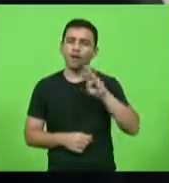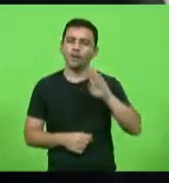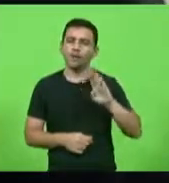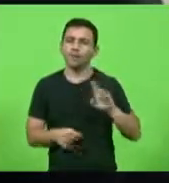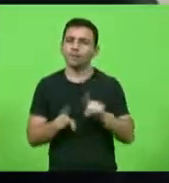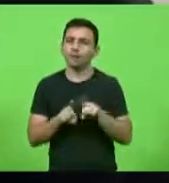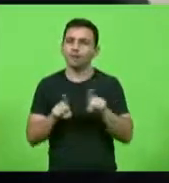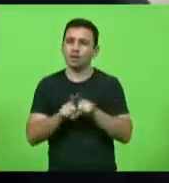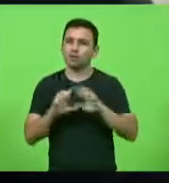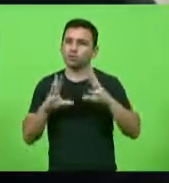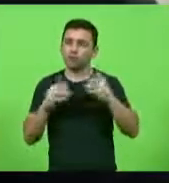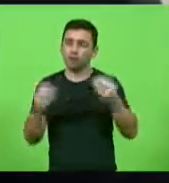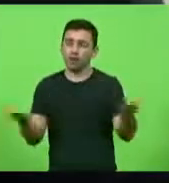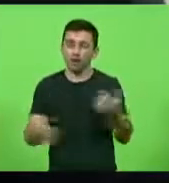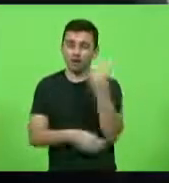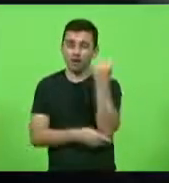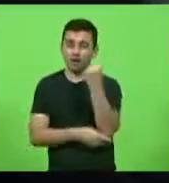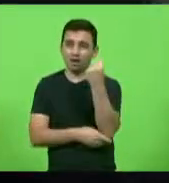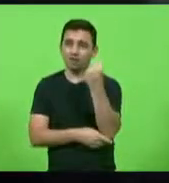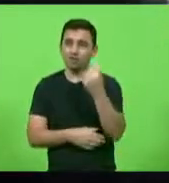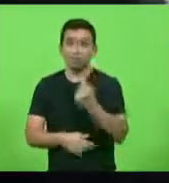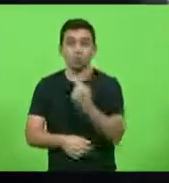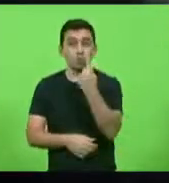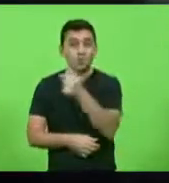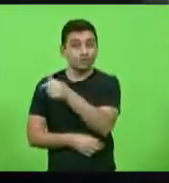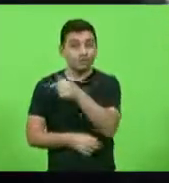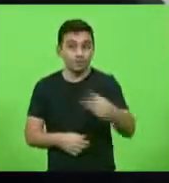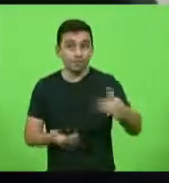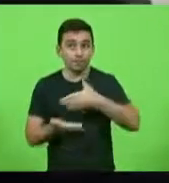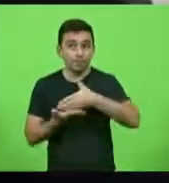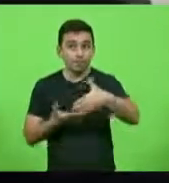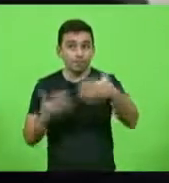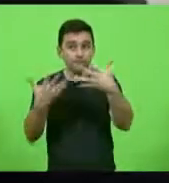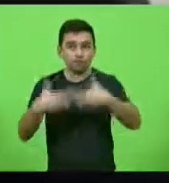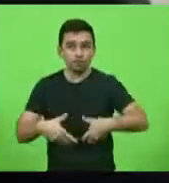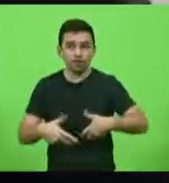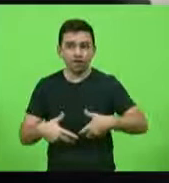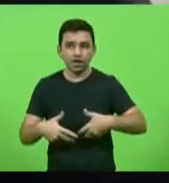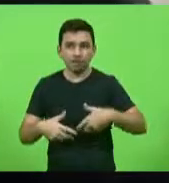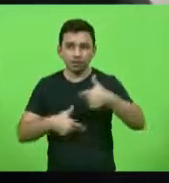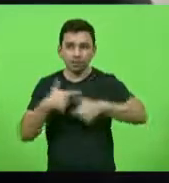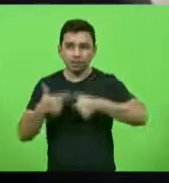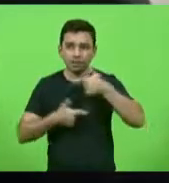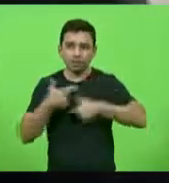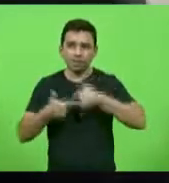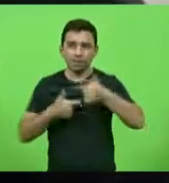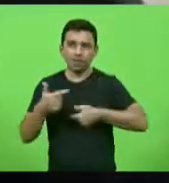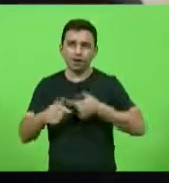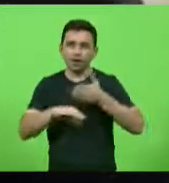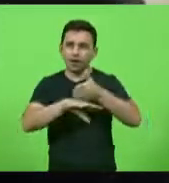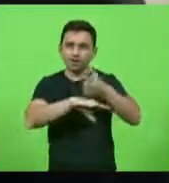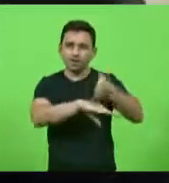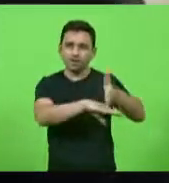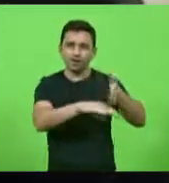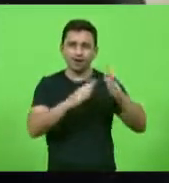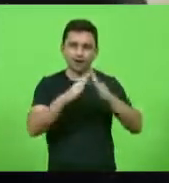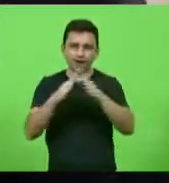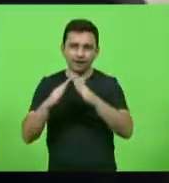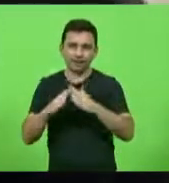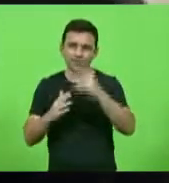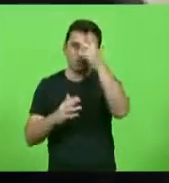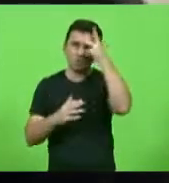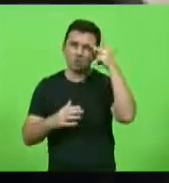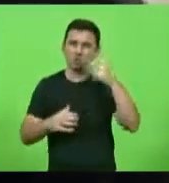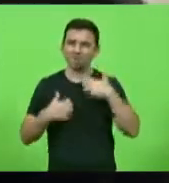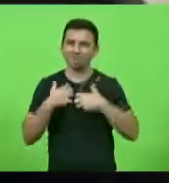da pandemia aqui na região em uma semana de funcionamento esse novo serviço de atendimento a domicílio de pacientes com sintomas de covid